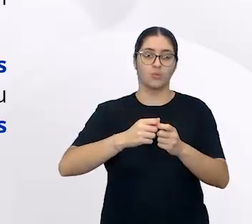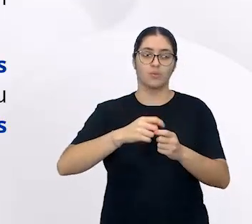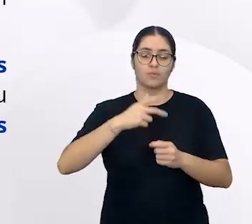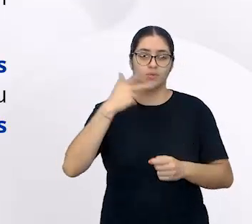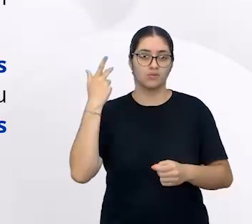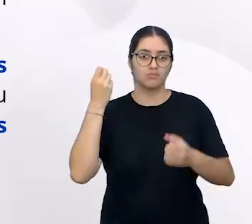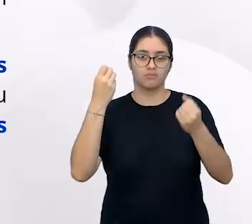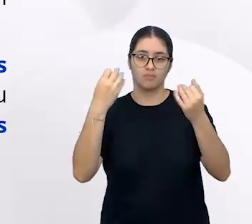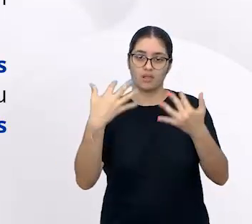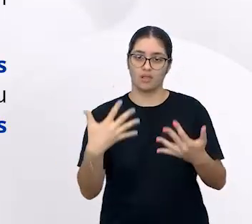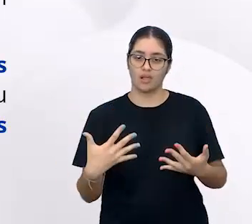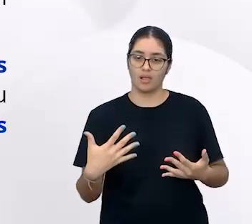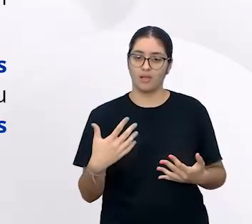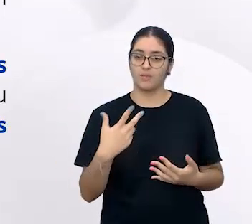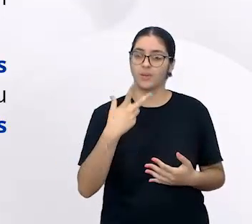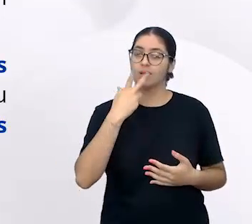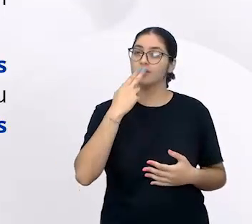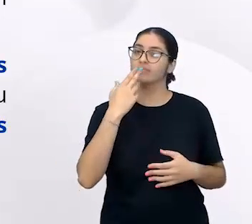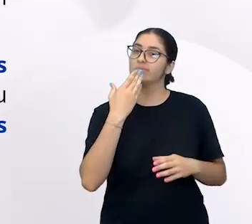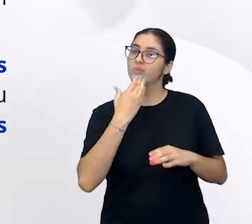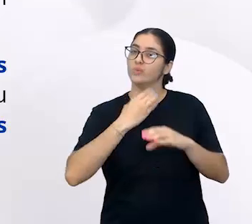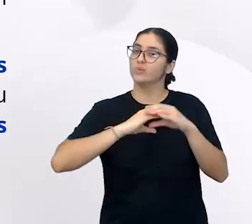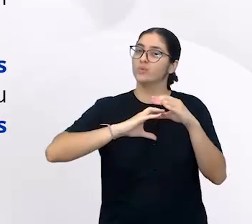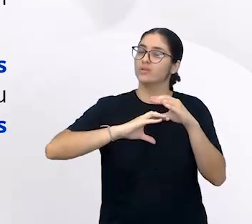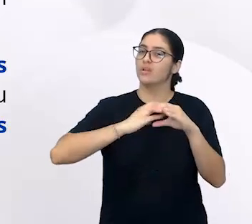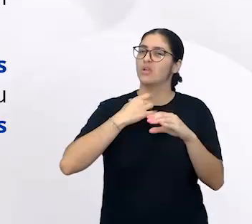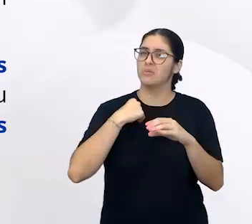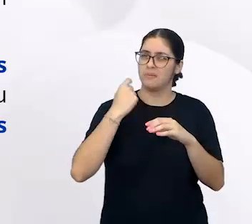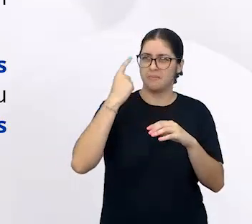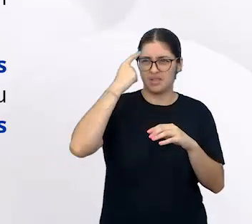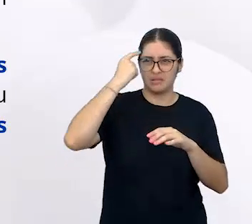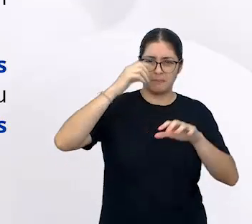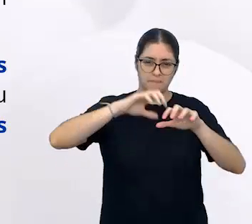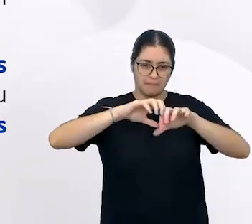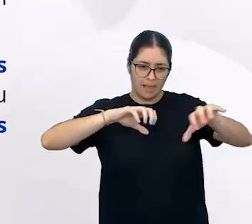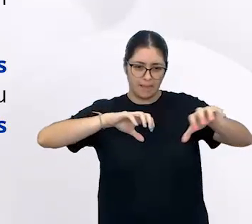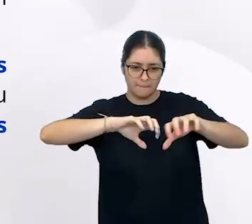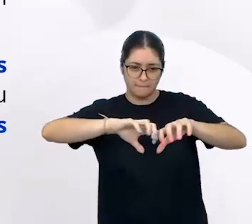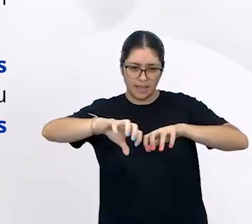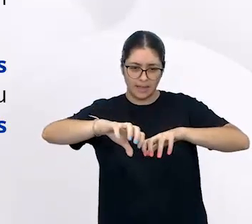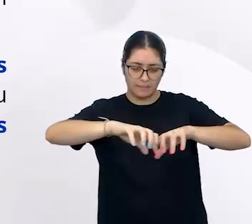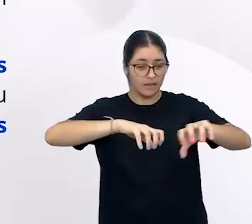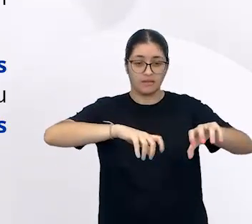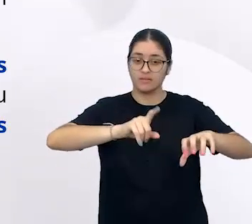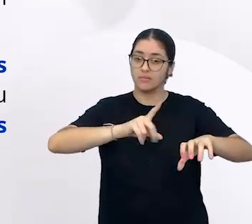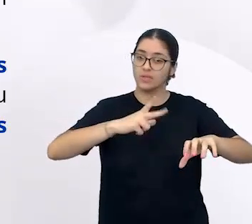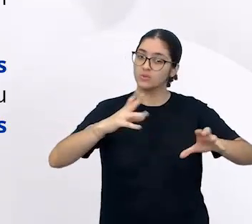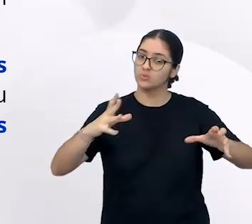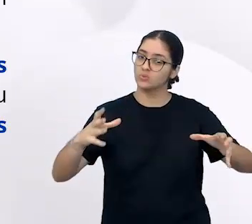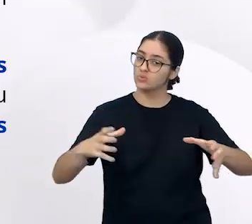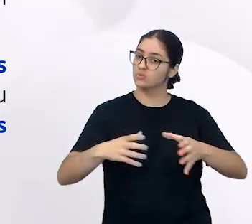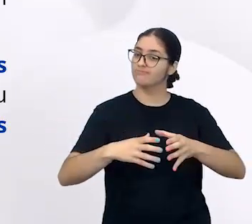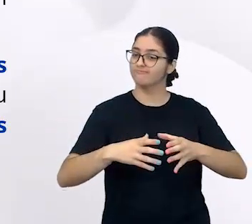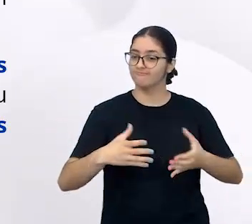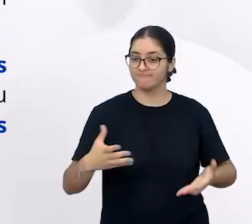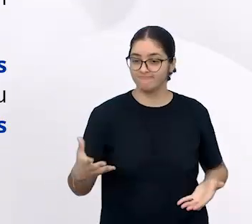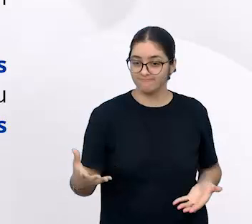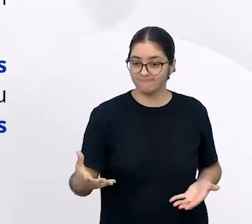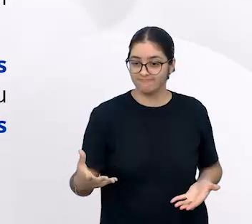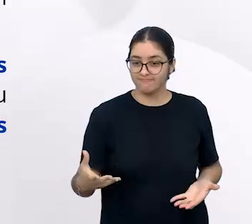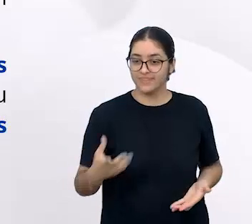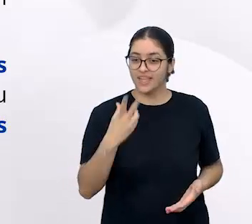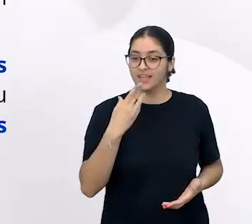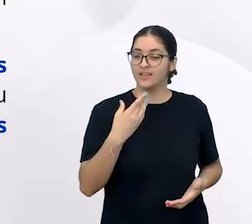dito para nós como uma orquestra. A gente não pensa isoladamente. Por isso, o nosso currículo traz a busca de sentido. Por isso,